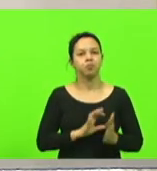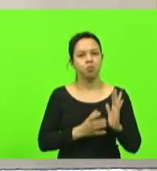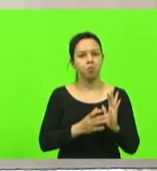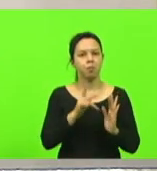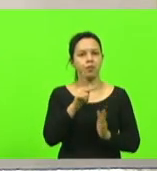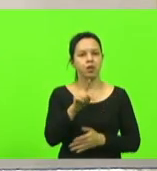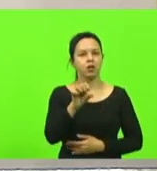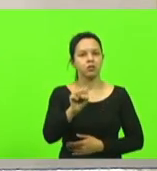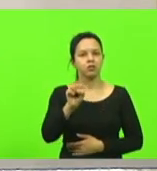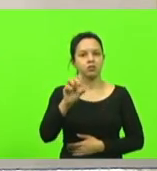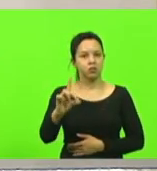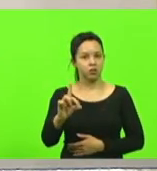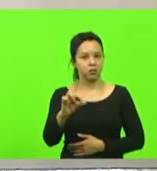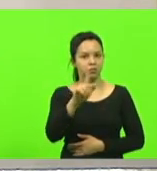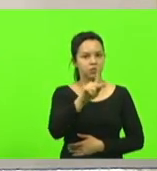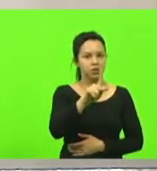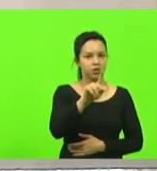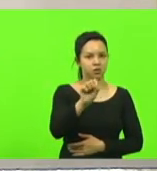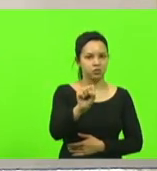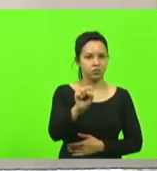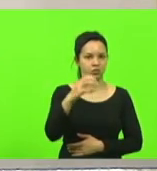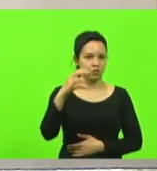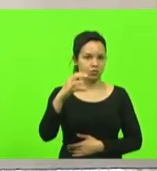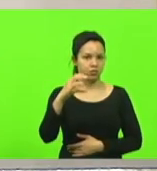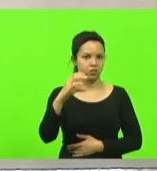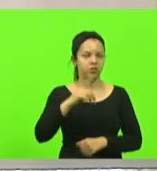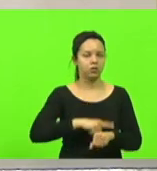PSC por 9 minutos